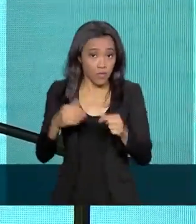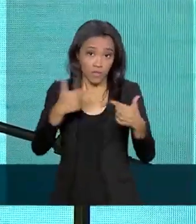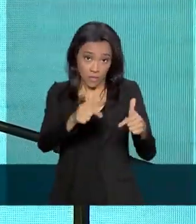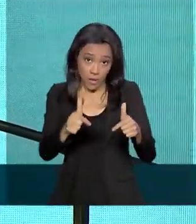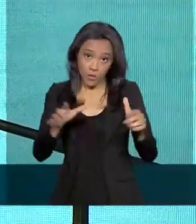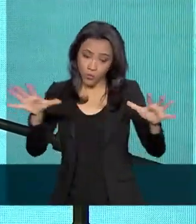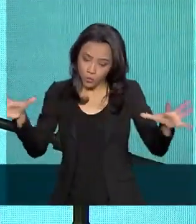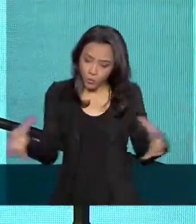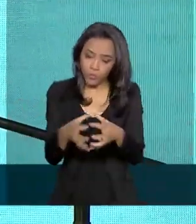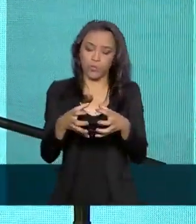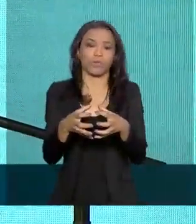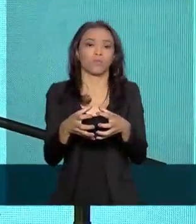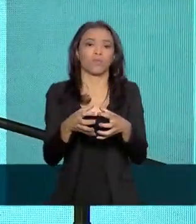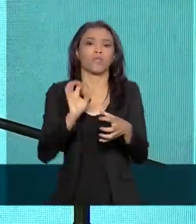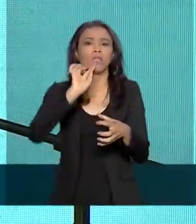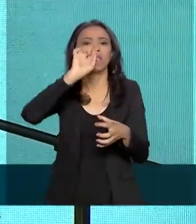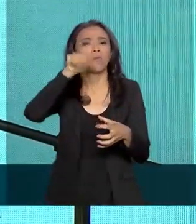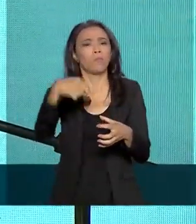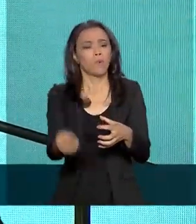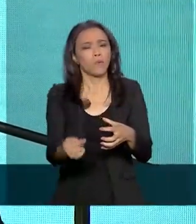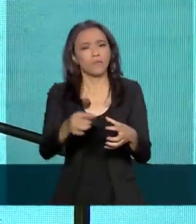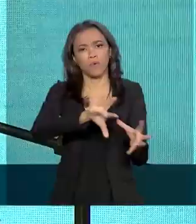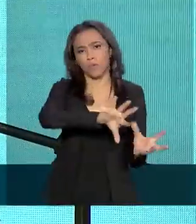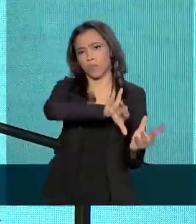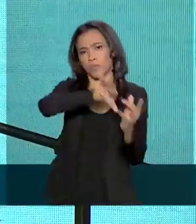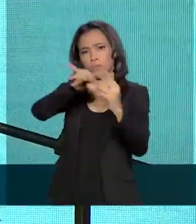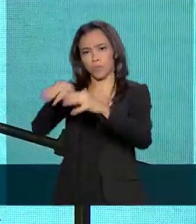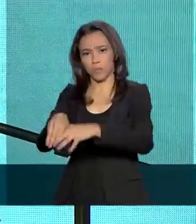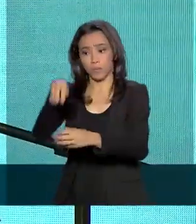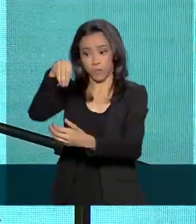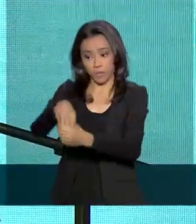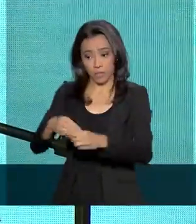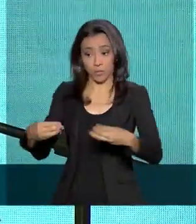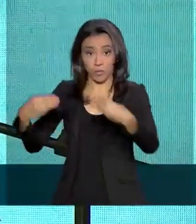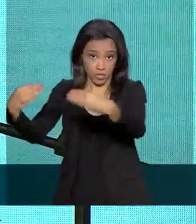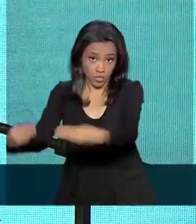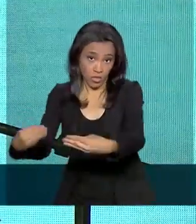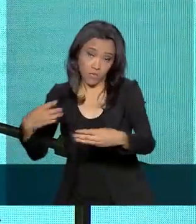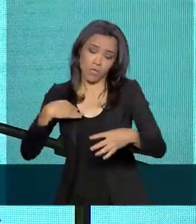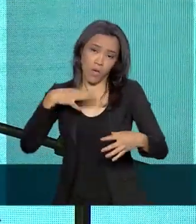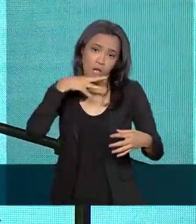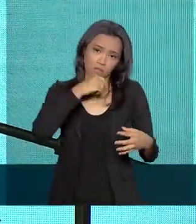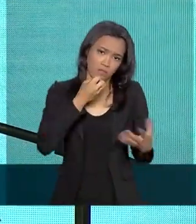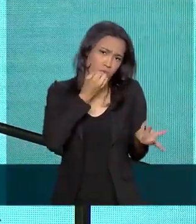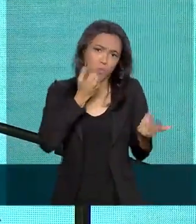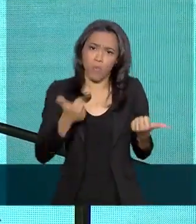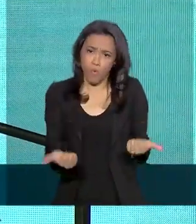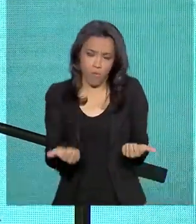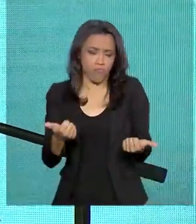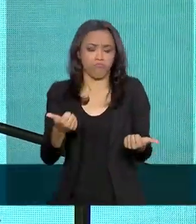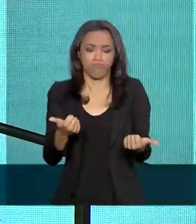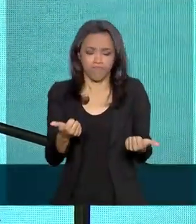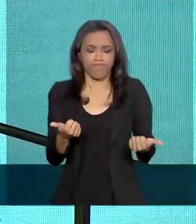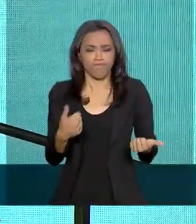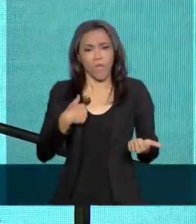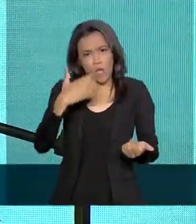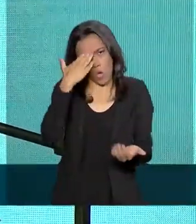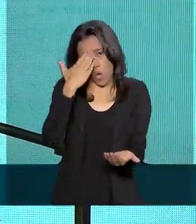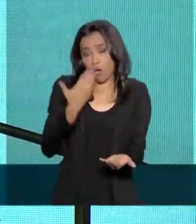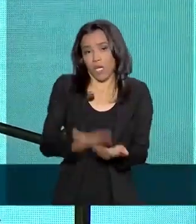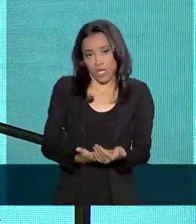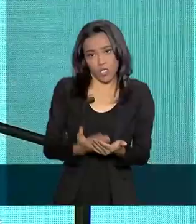Mais coisas até depois foi cogitado ir para ele. Mas achamos que estava de bom tamanho. Apesar de confiar plenamente na